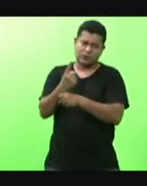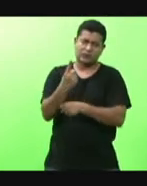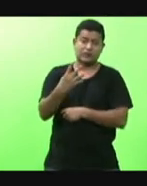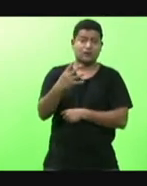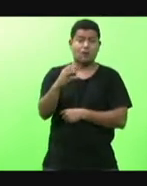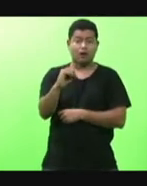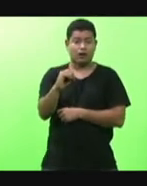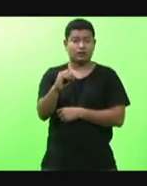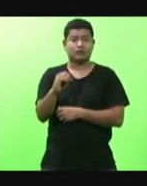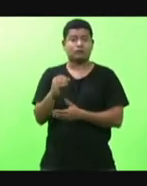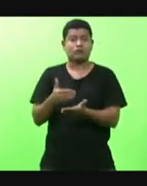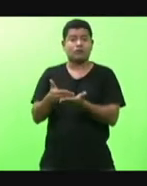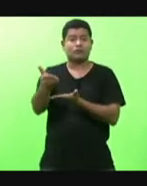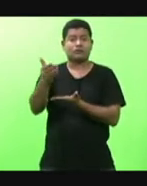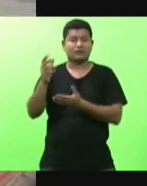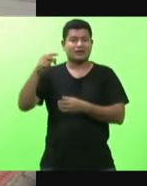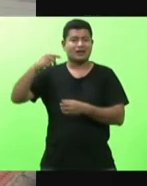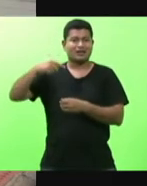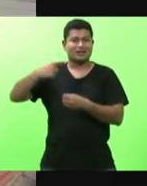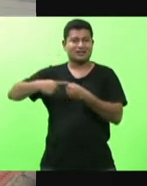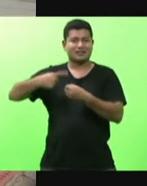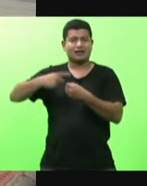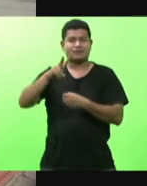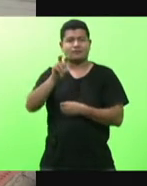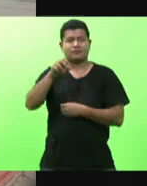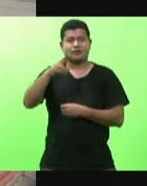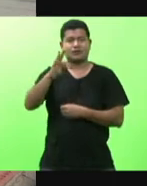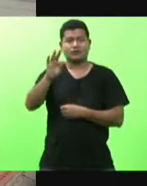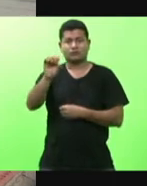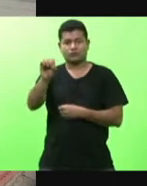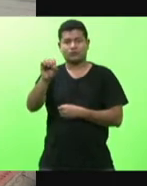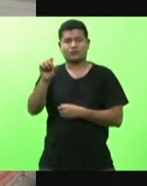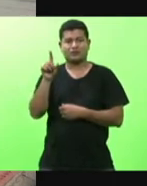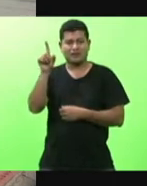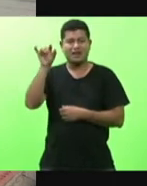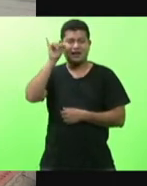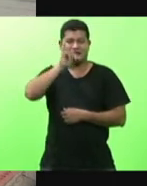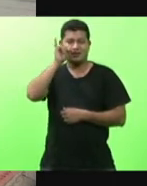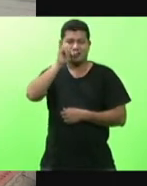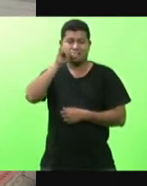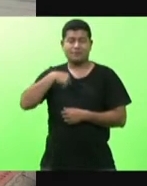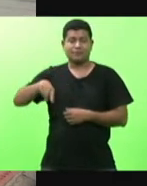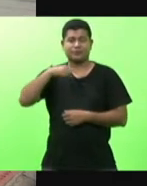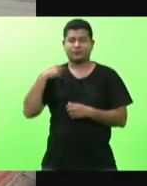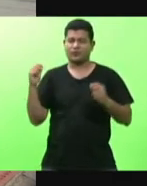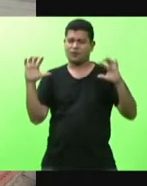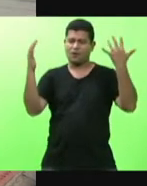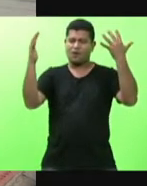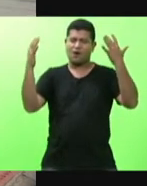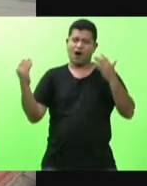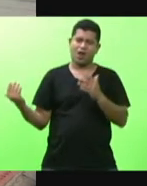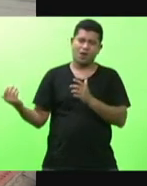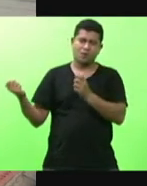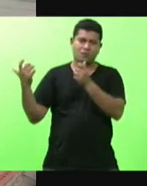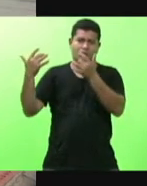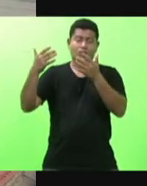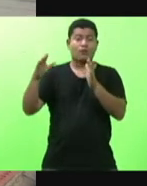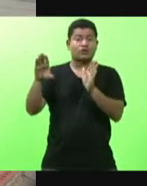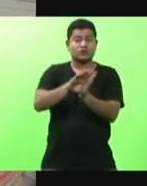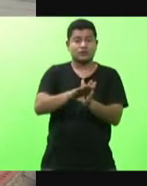lá em Vêneto na Itália e que nós comemoramos a chegada desses imigrantes agora